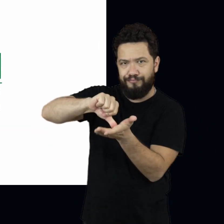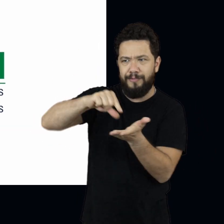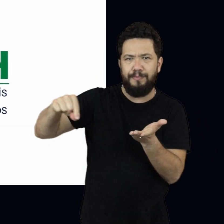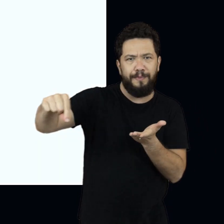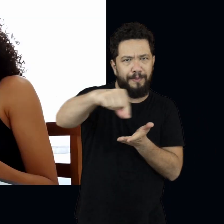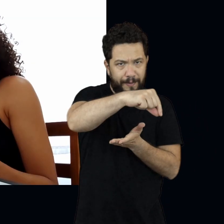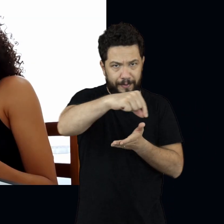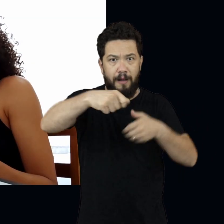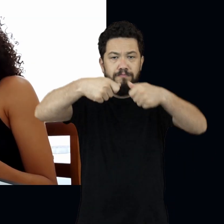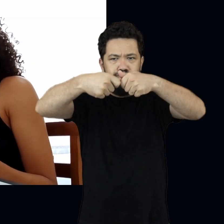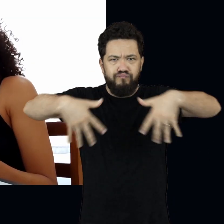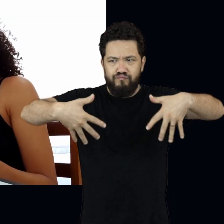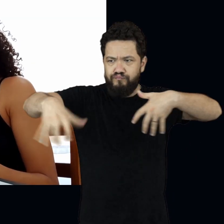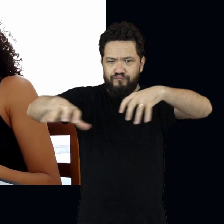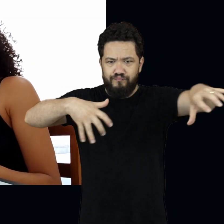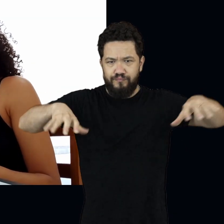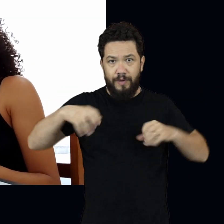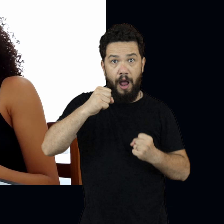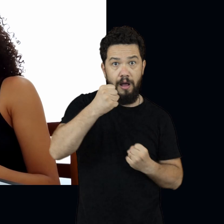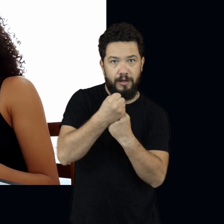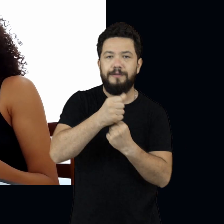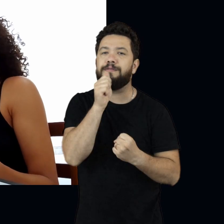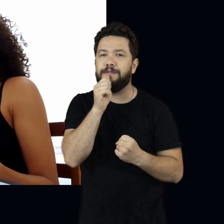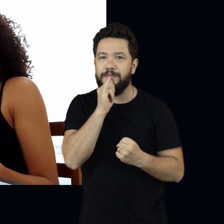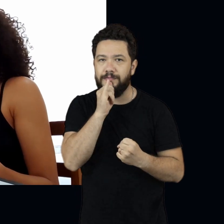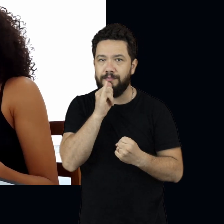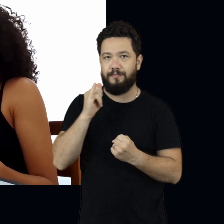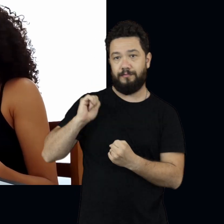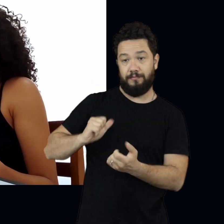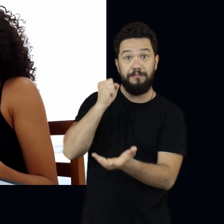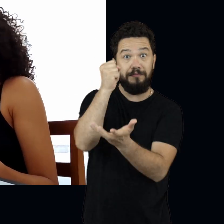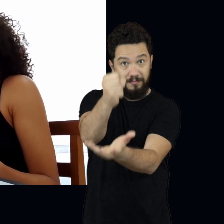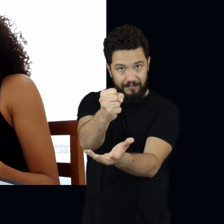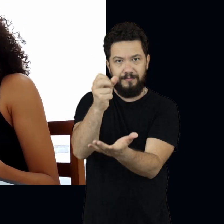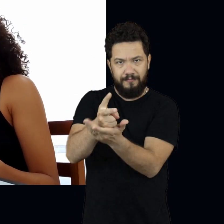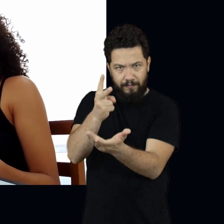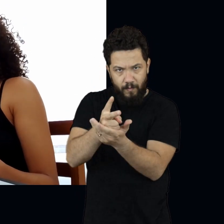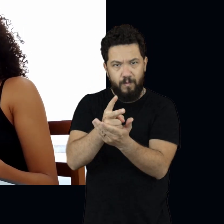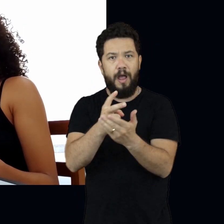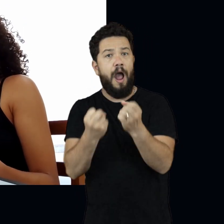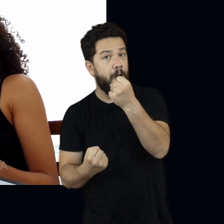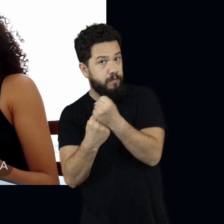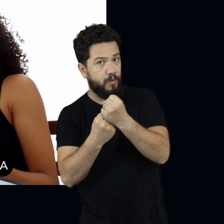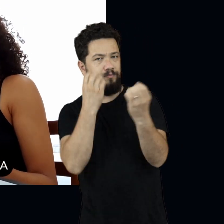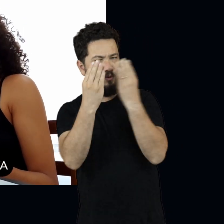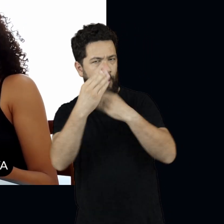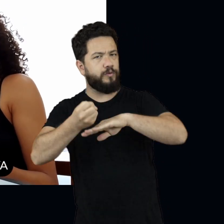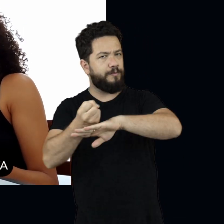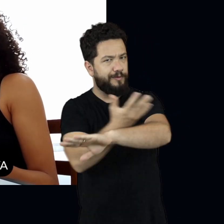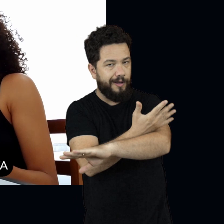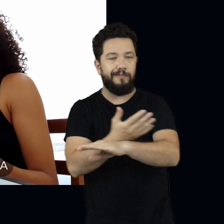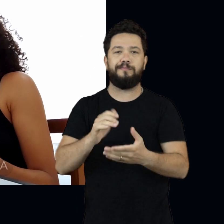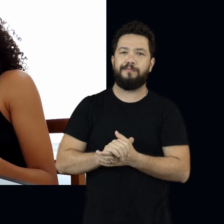SETCAMP. Essa rede desenvolve vários programas de apoio, como a Bolsa Permanência, o Apoio Emocional, o Apoio em